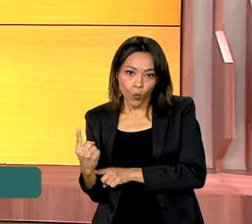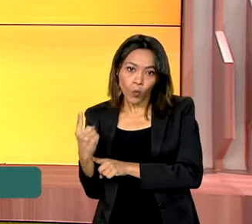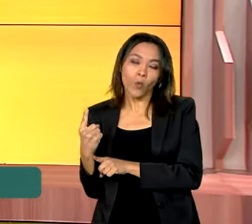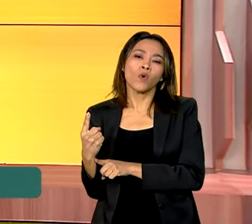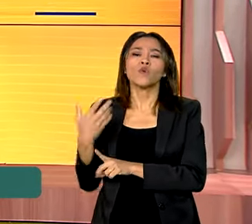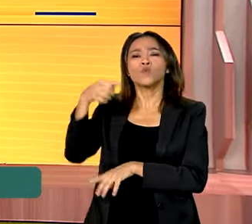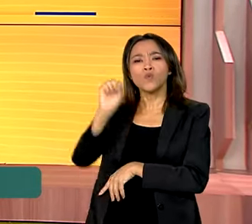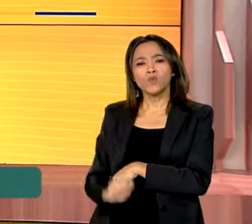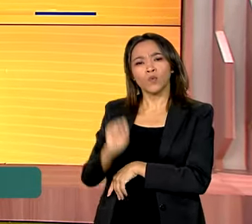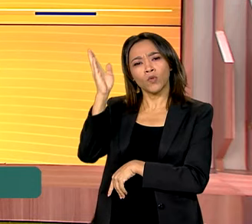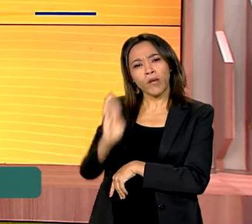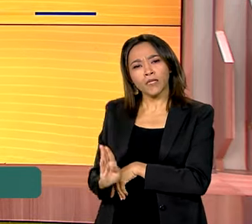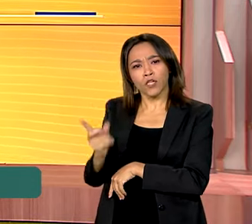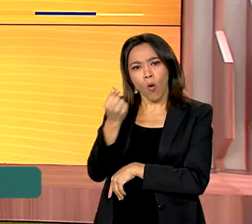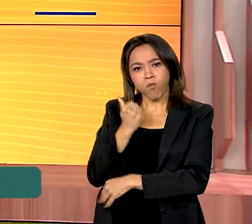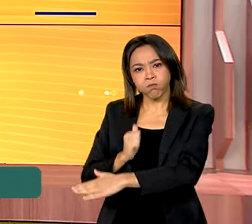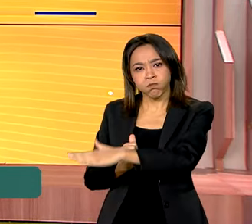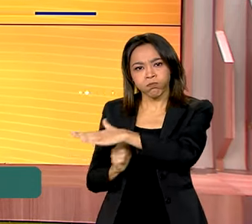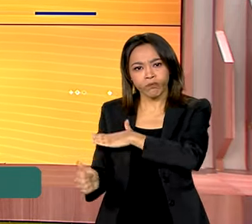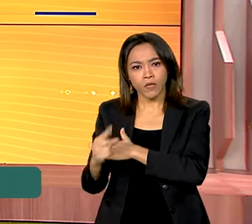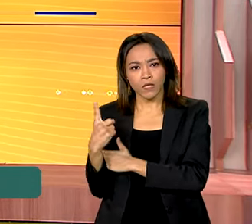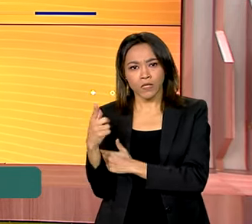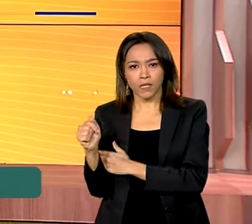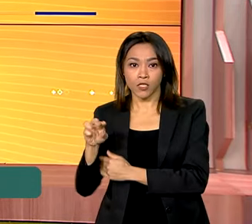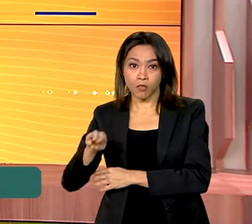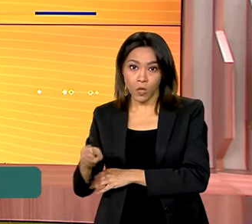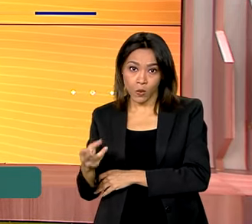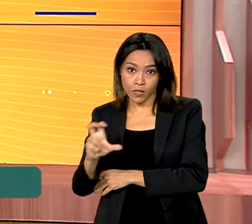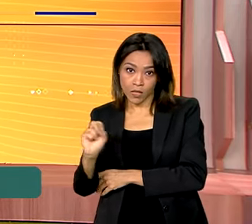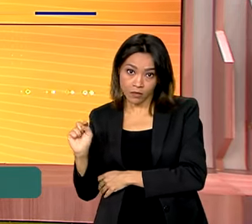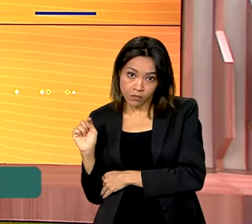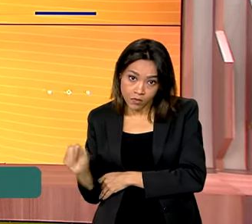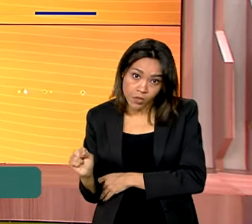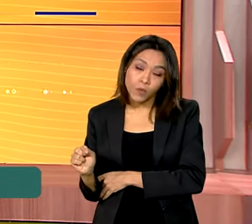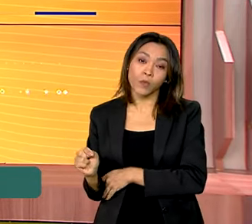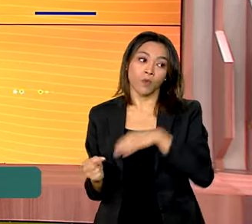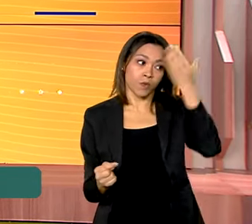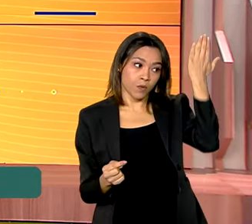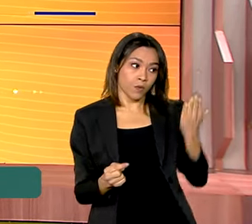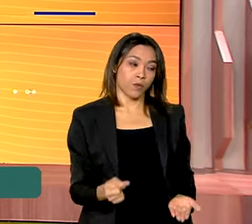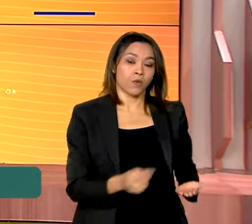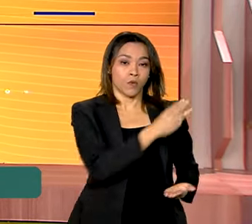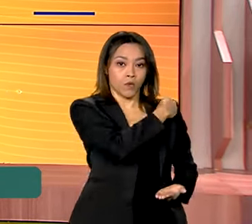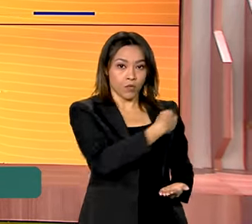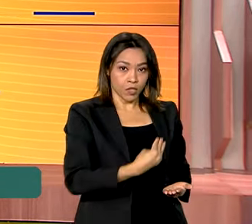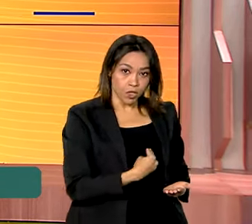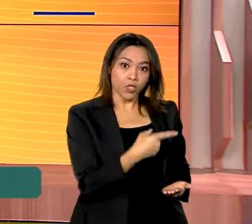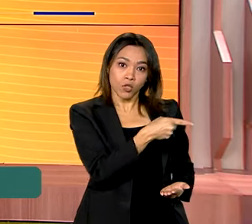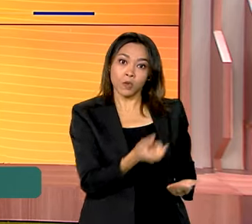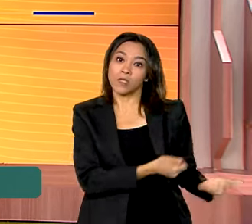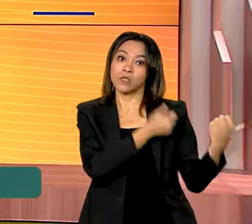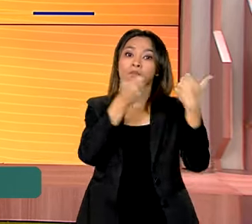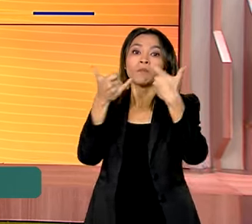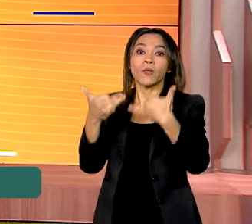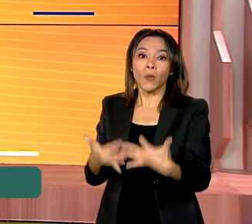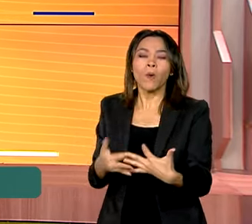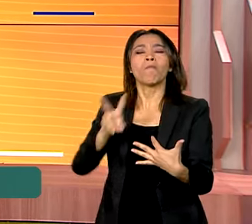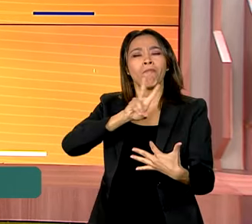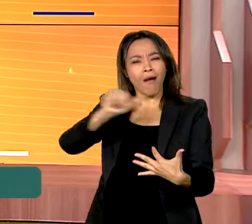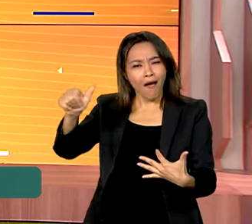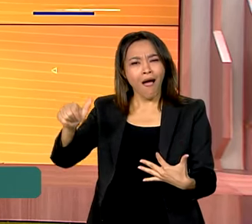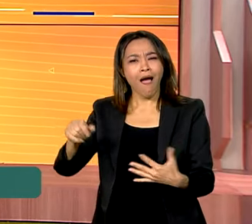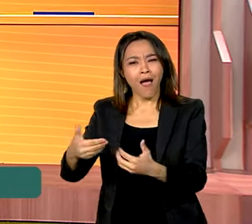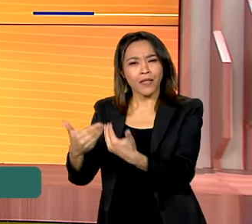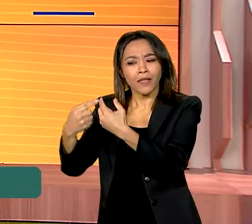O investimento foi de R 17,5 O ministro dos Transportes, Renan Filho, adiantou que mais pontos de